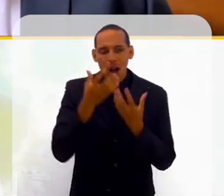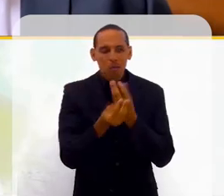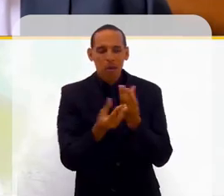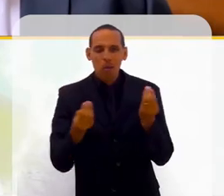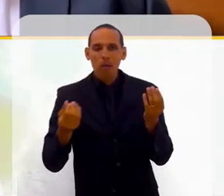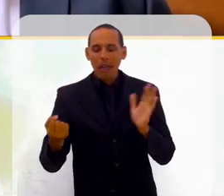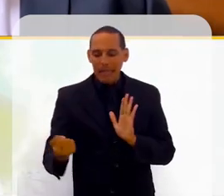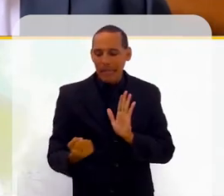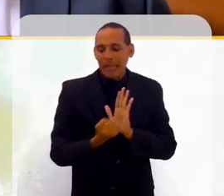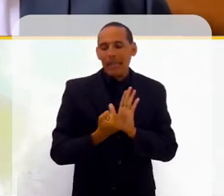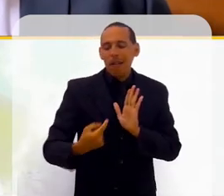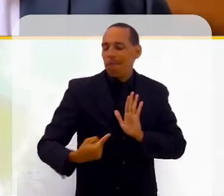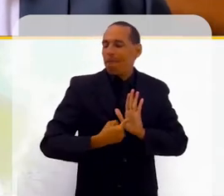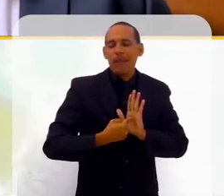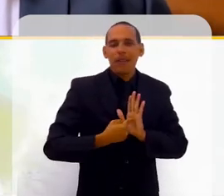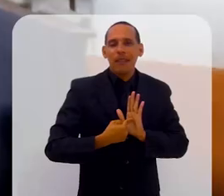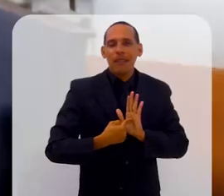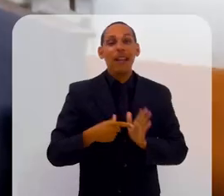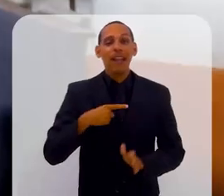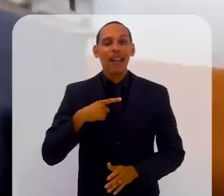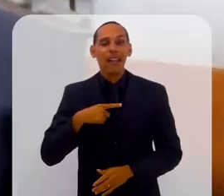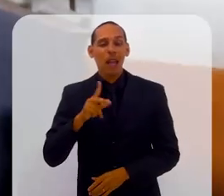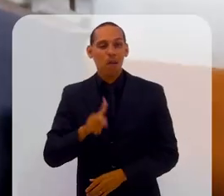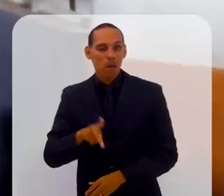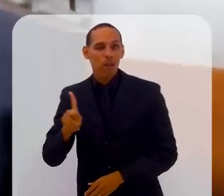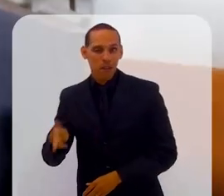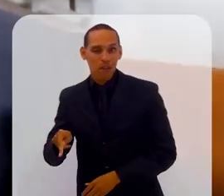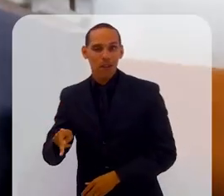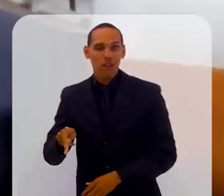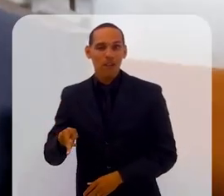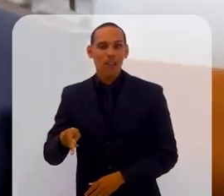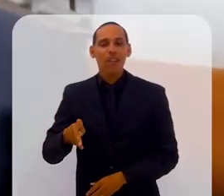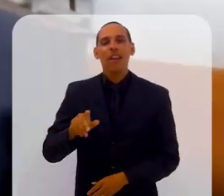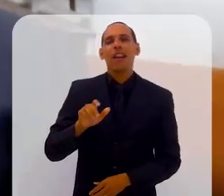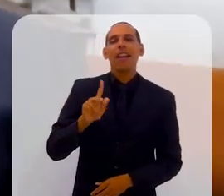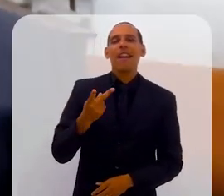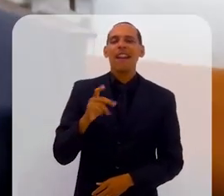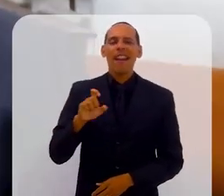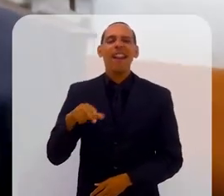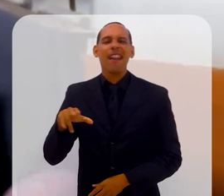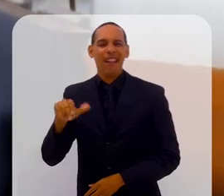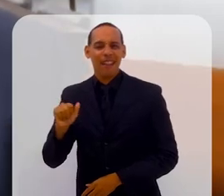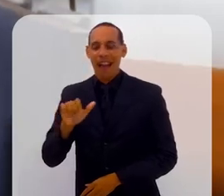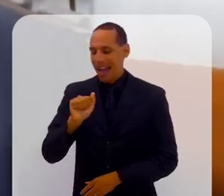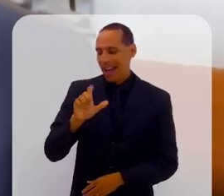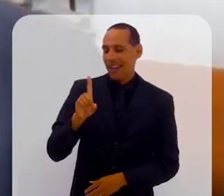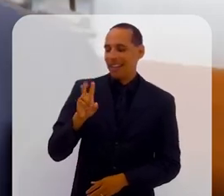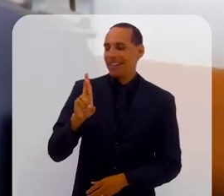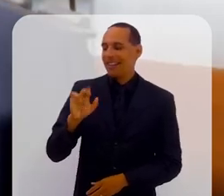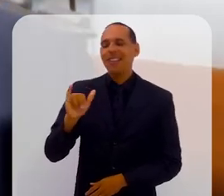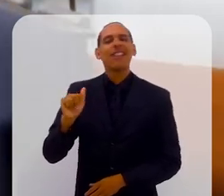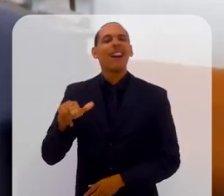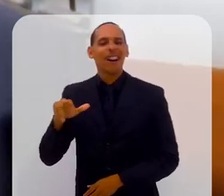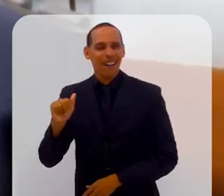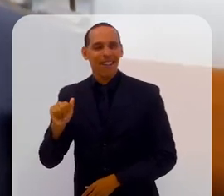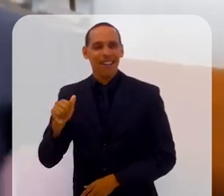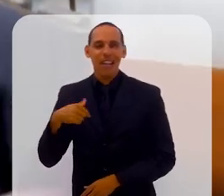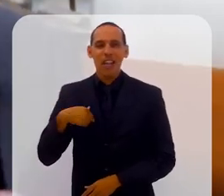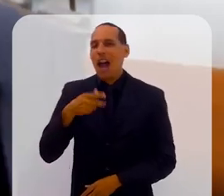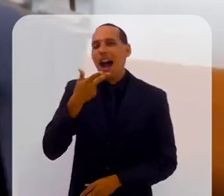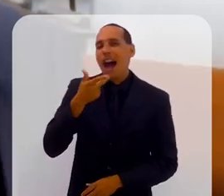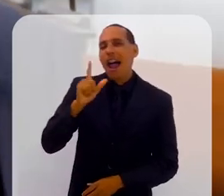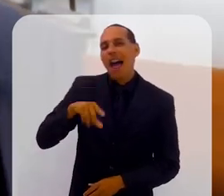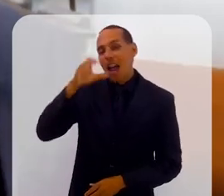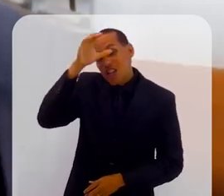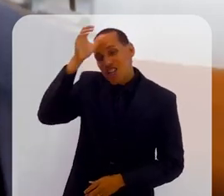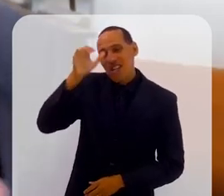marcaram, né? Então, tem uma professora que se chama Adriana Helena, que era professora de Química, né? Eu chamava ela de Tia Adriana, mas eu não era sobrinho dela, né? E aí ficou